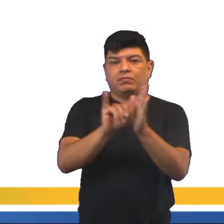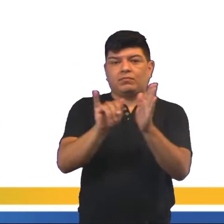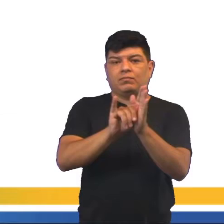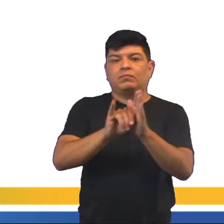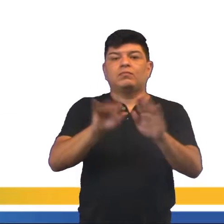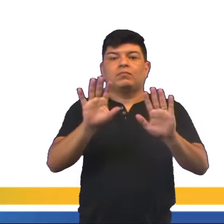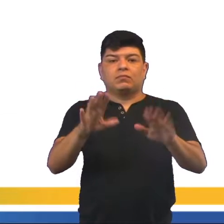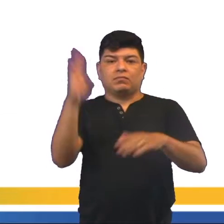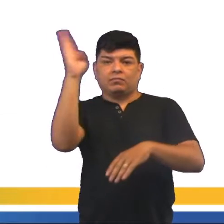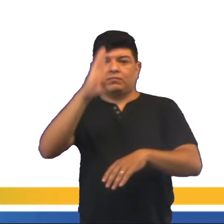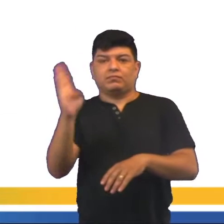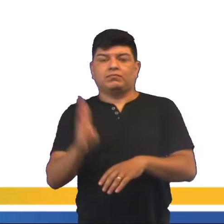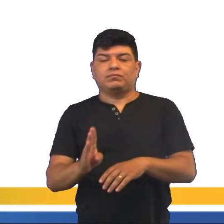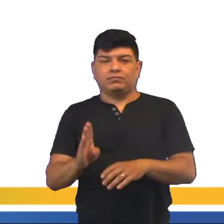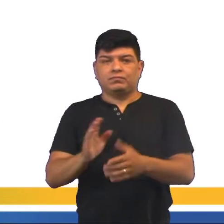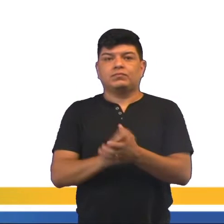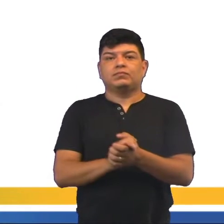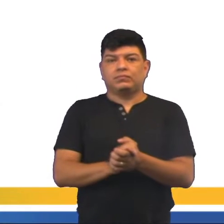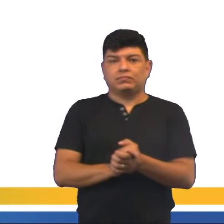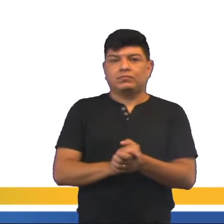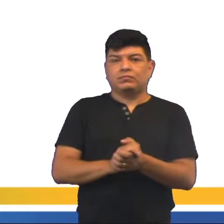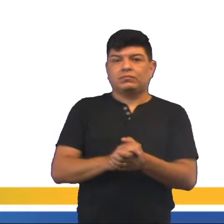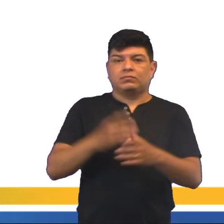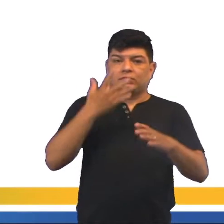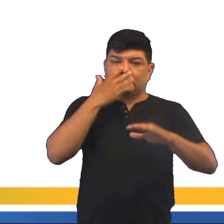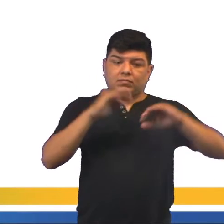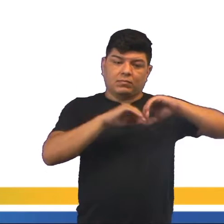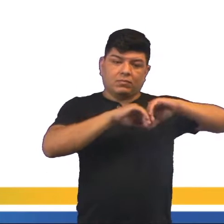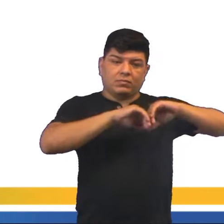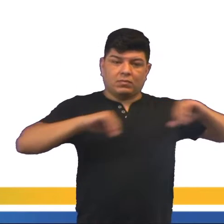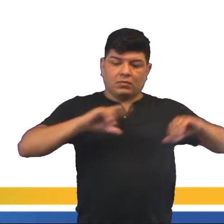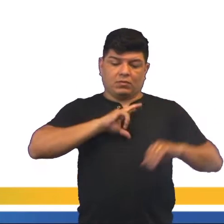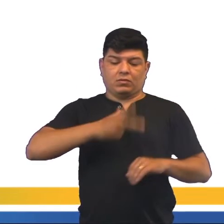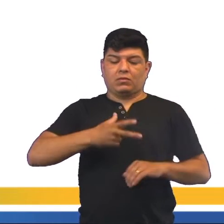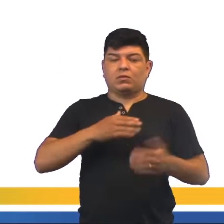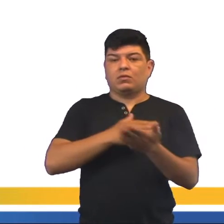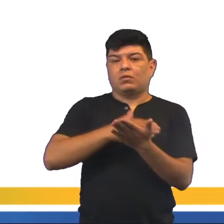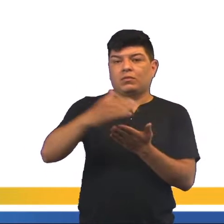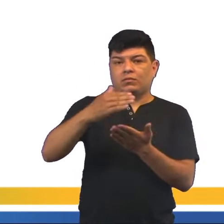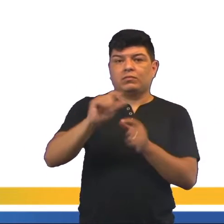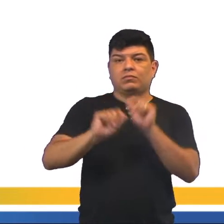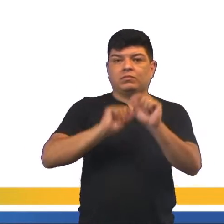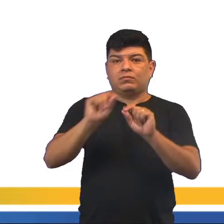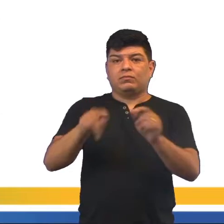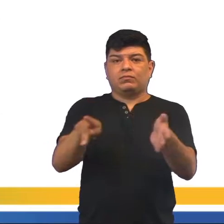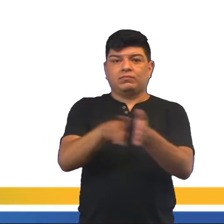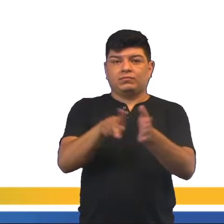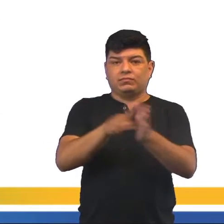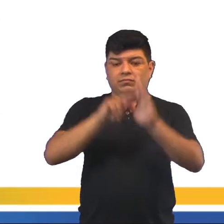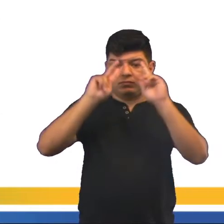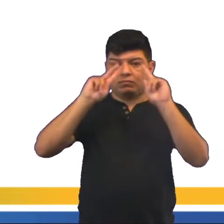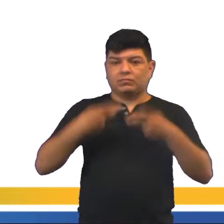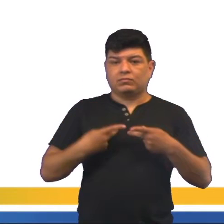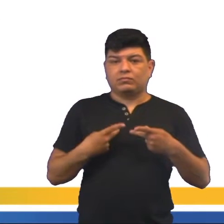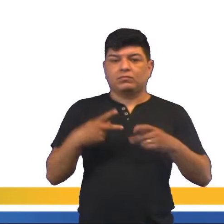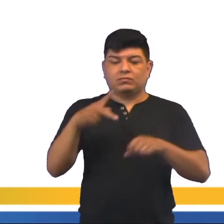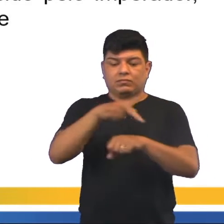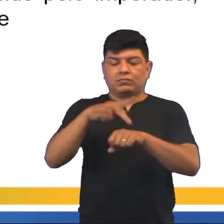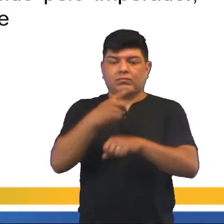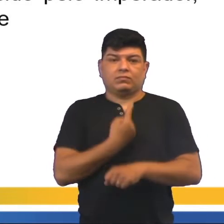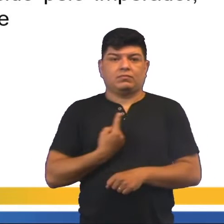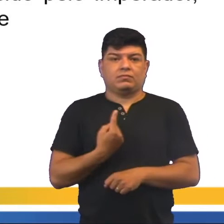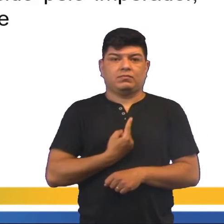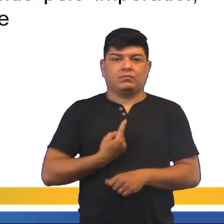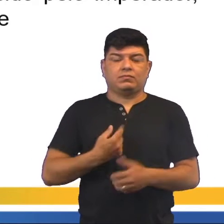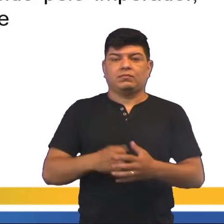própria, pois o Brasil deixara de ser parte do reino português e começa a ver a si mesmo como uma nação independente.